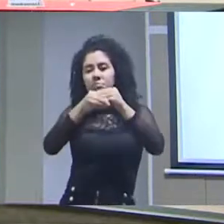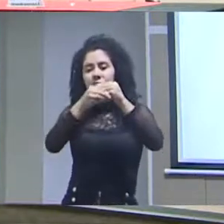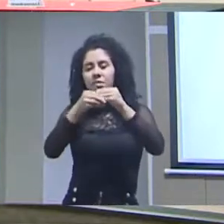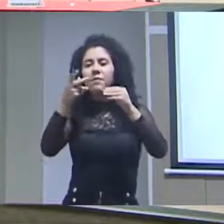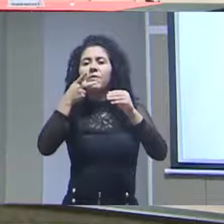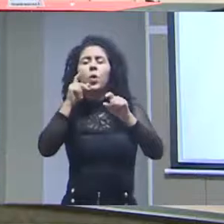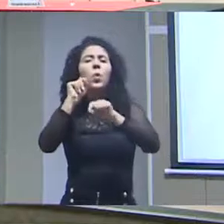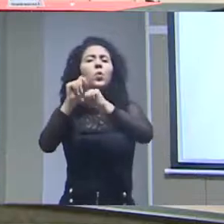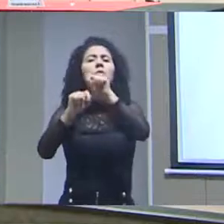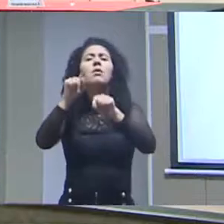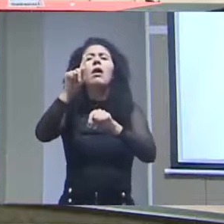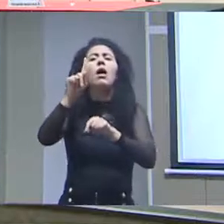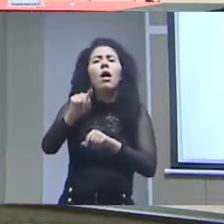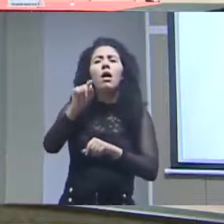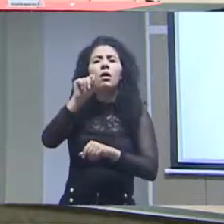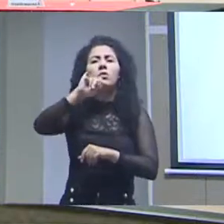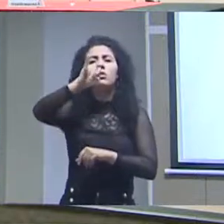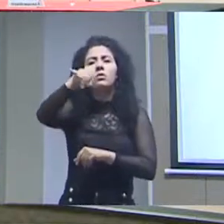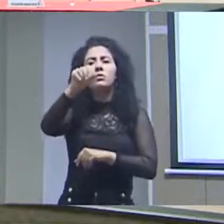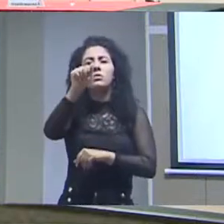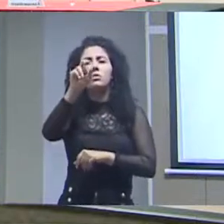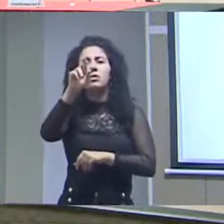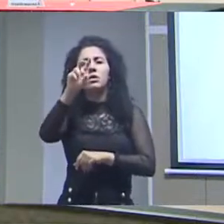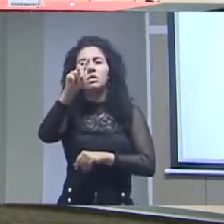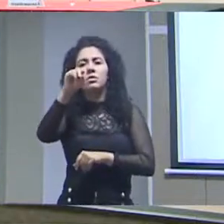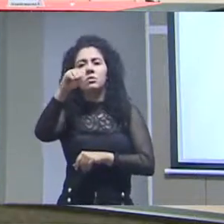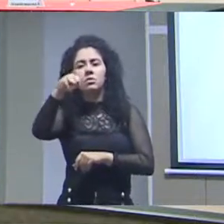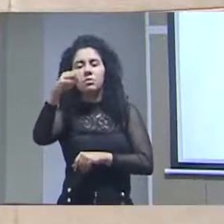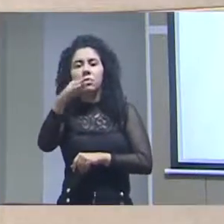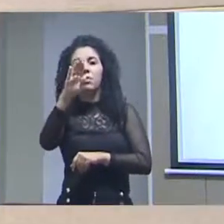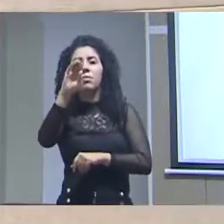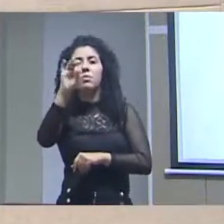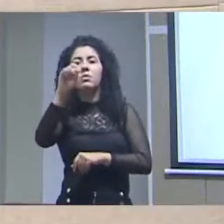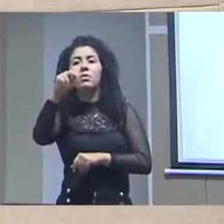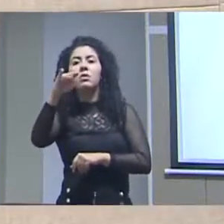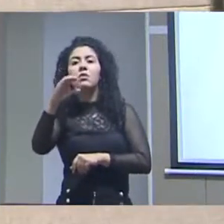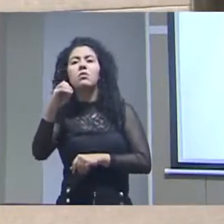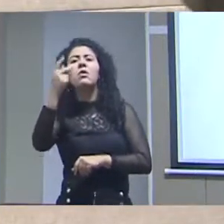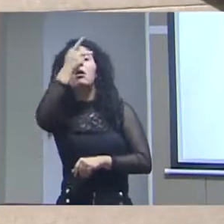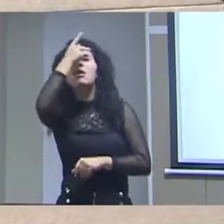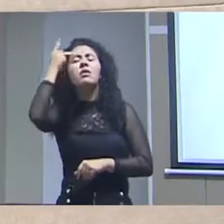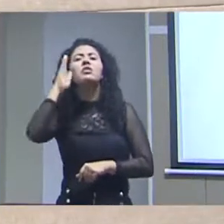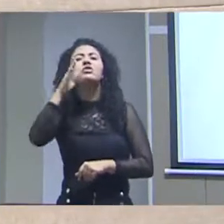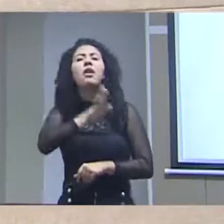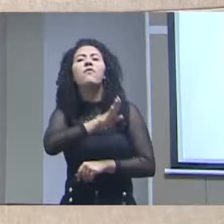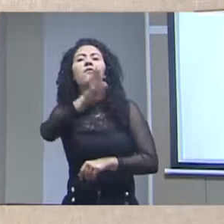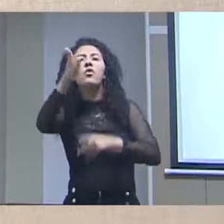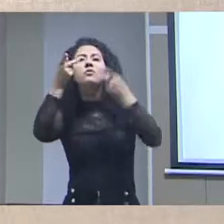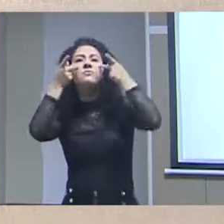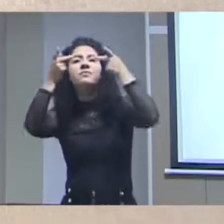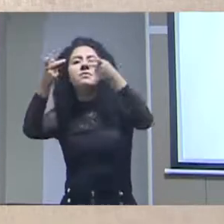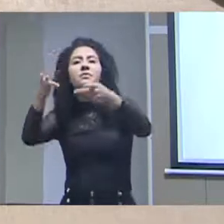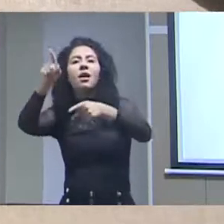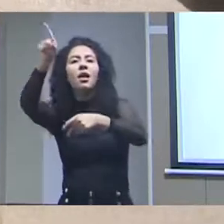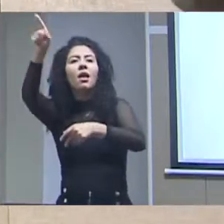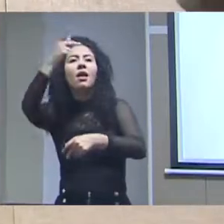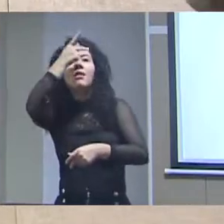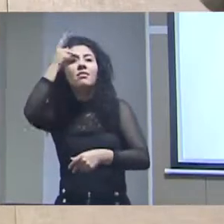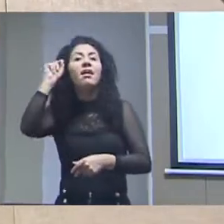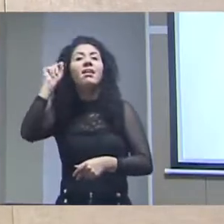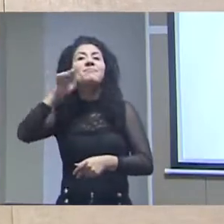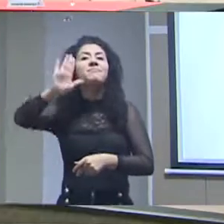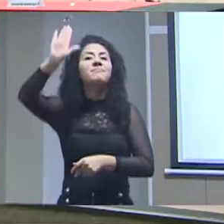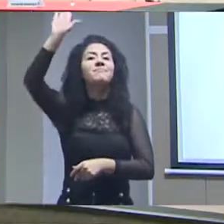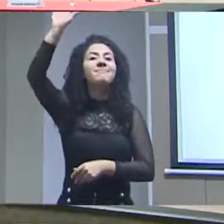contexto do que é o Jardim Botânico, muitos passeiam no Jardim Botânico lá no Rio de Janeiro. Quem já passeou no Jardim Botânico no Rio de Janeiro?